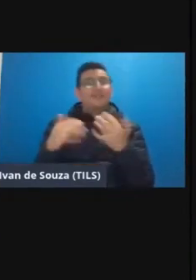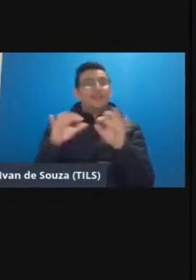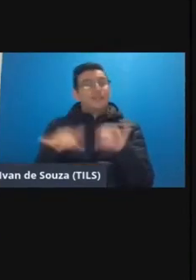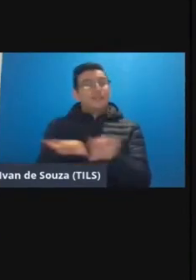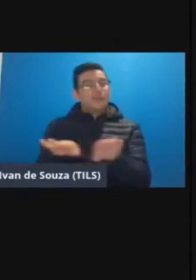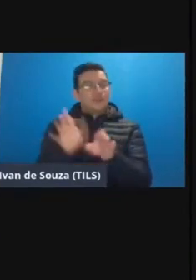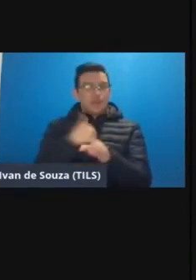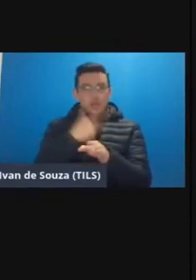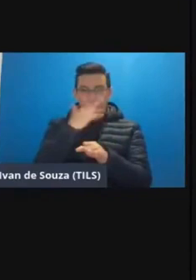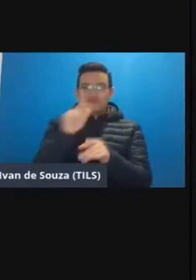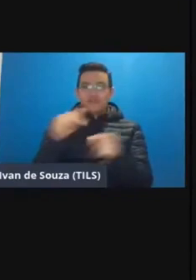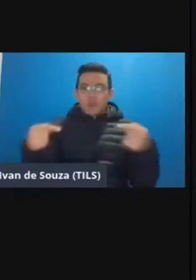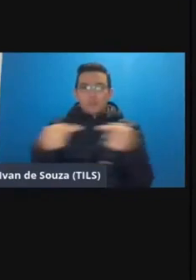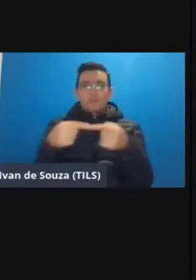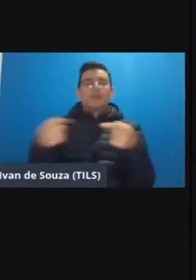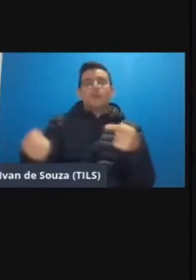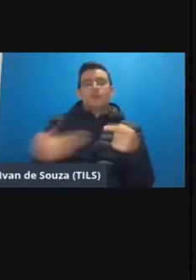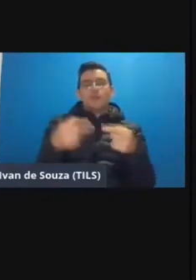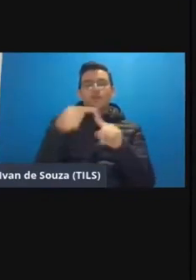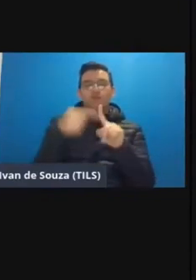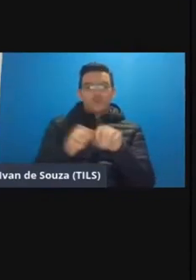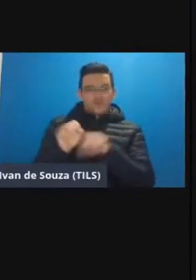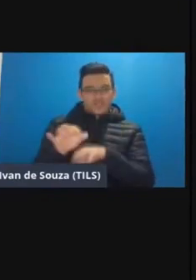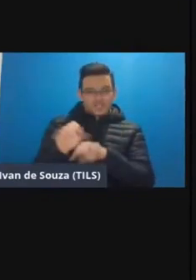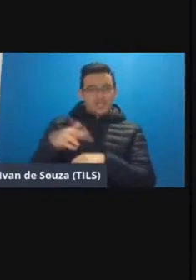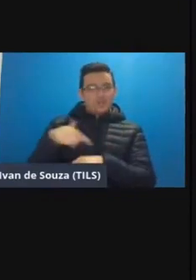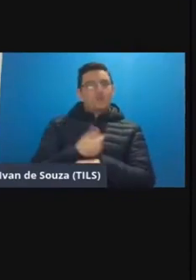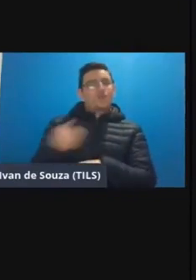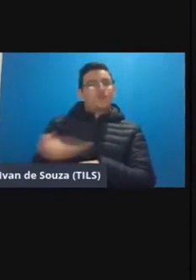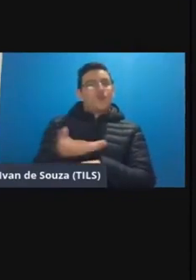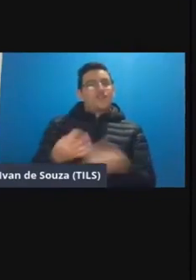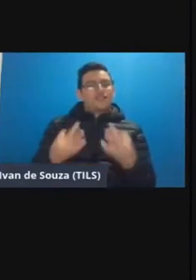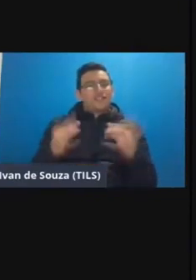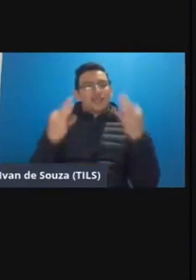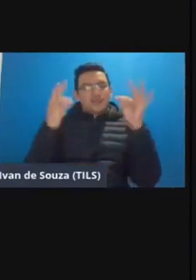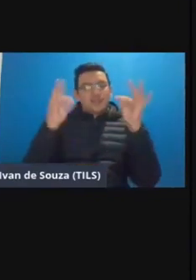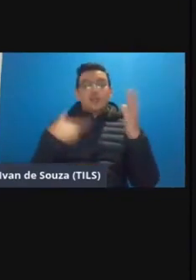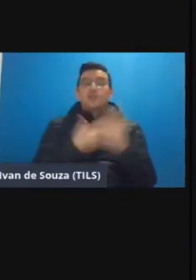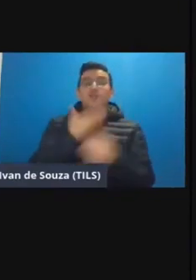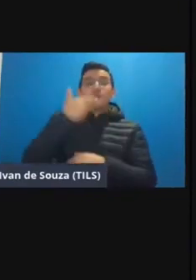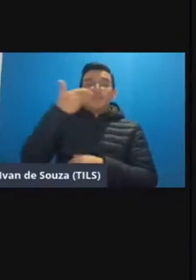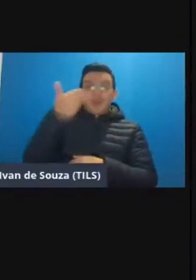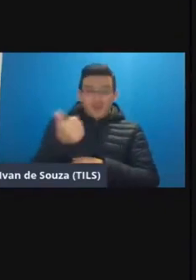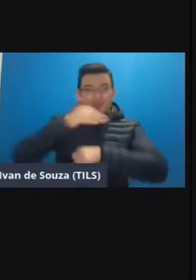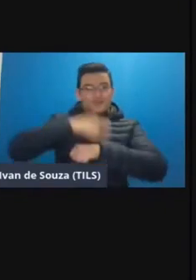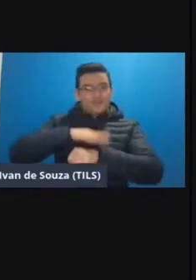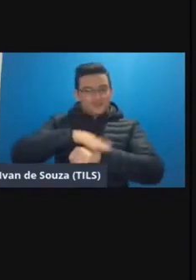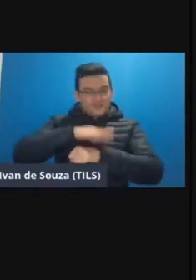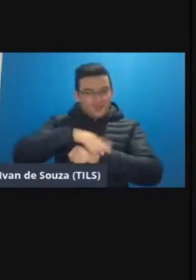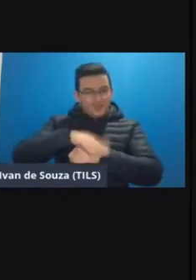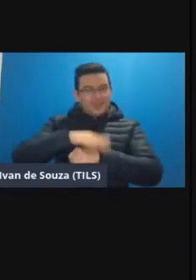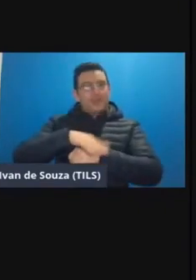também acho que é uma adequação ao novo tipo de ensino as nossas novas tecnologias e a gente vai otimizando tempo apresenta